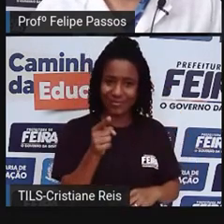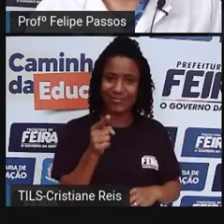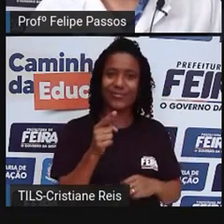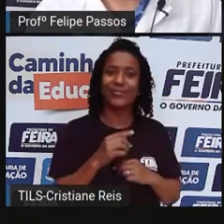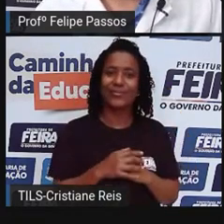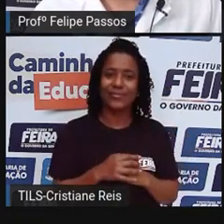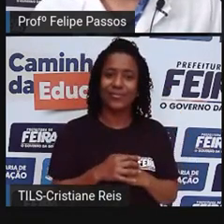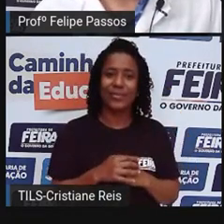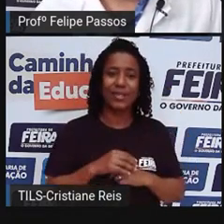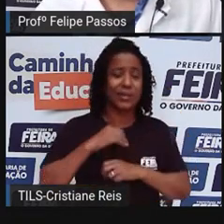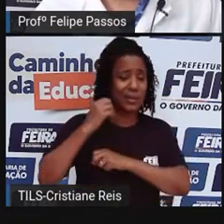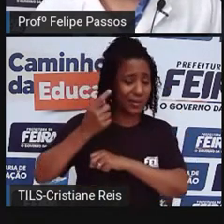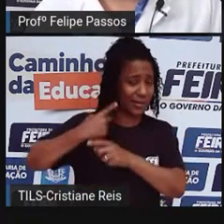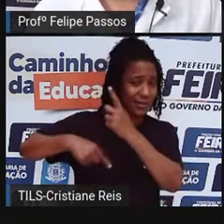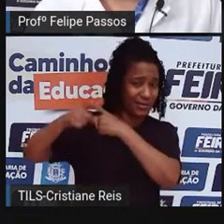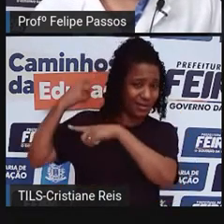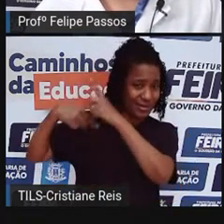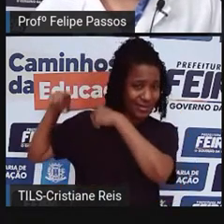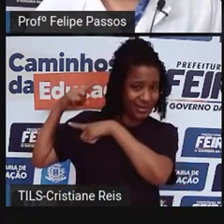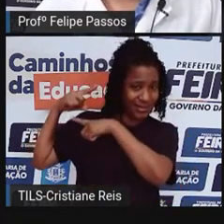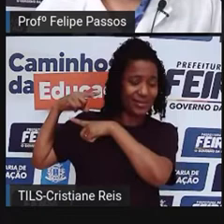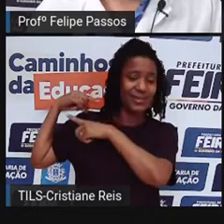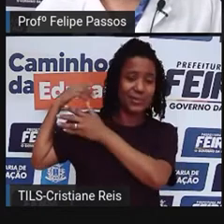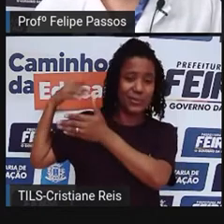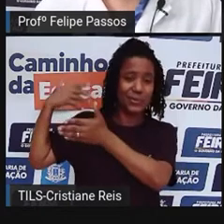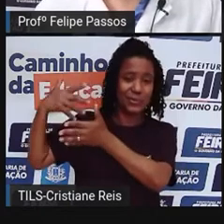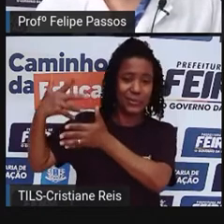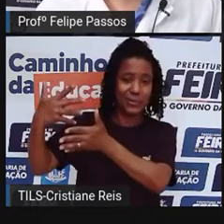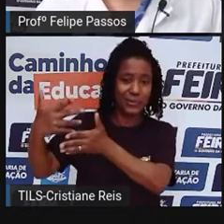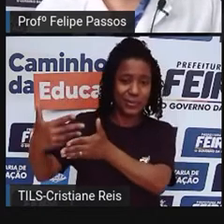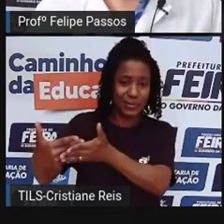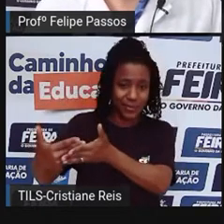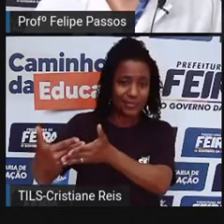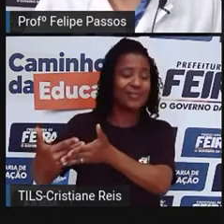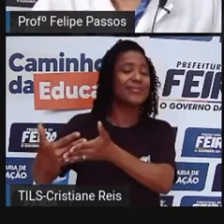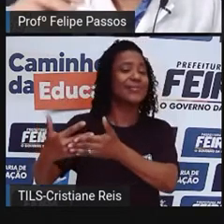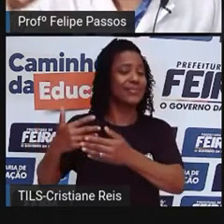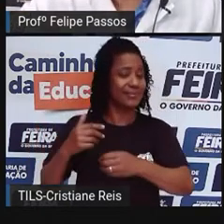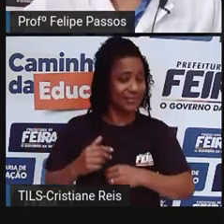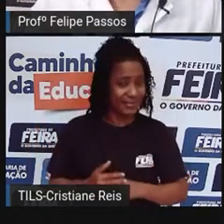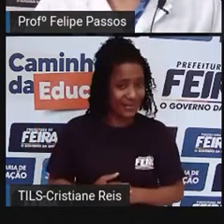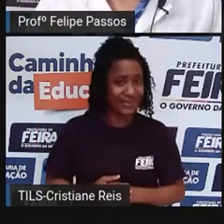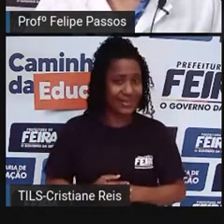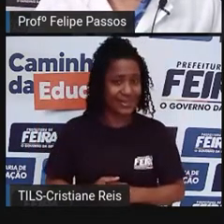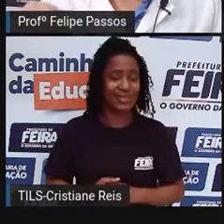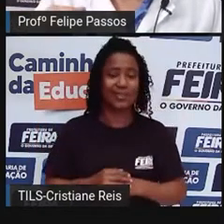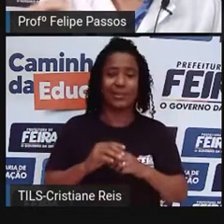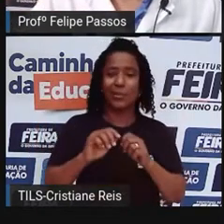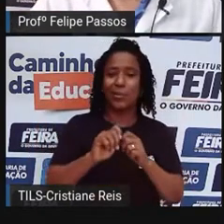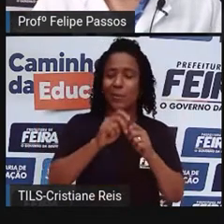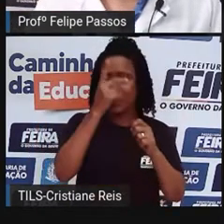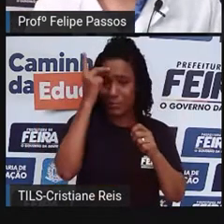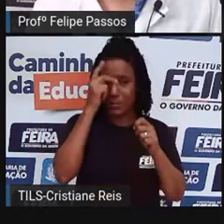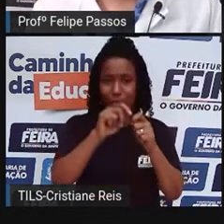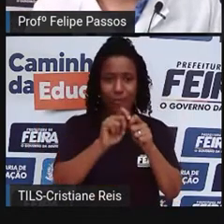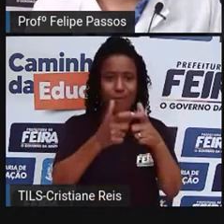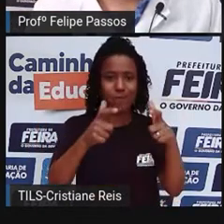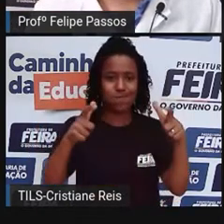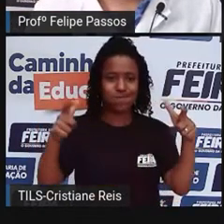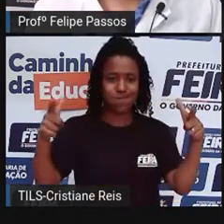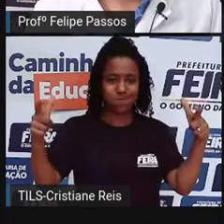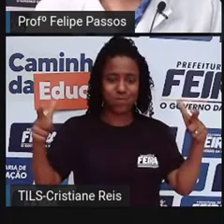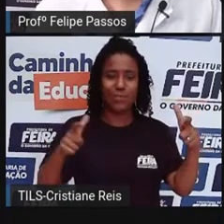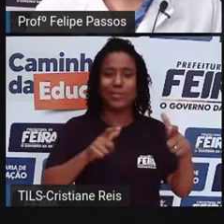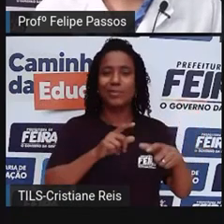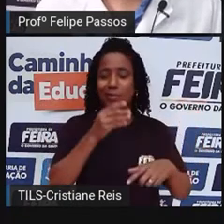milhares de anos atrás, a gente foi caminhando e se expandindo, né? Ocupando novos territórios